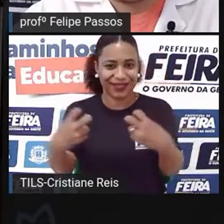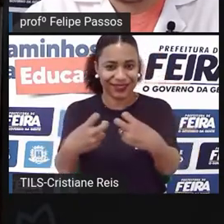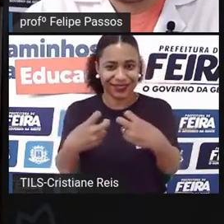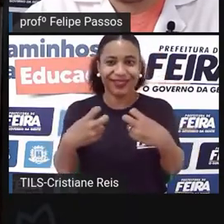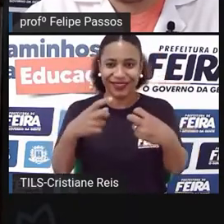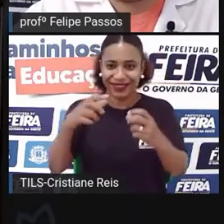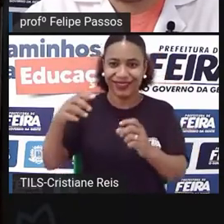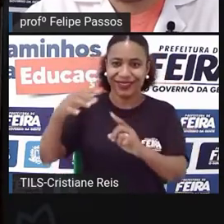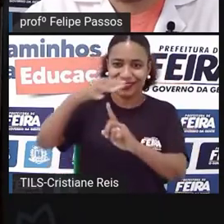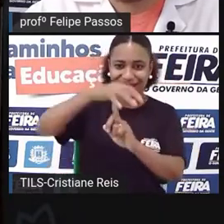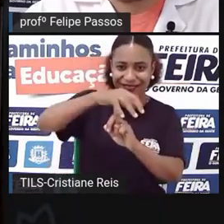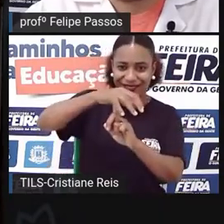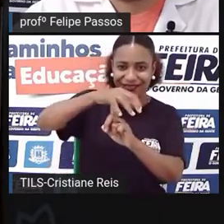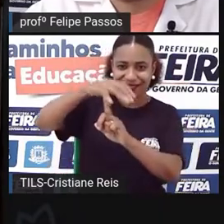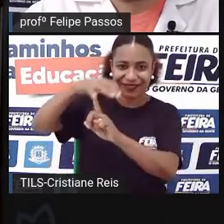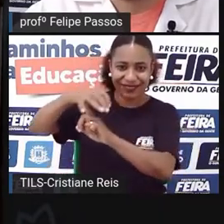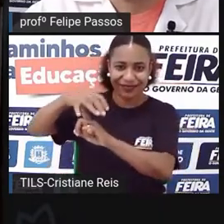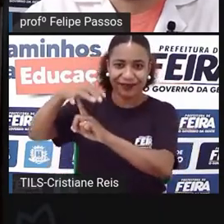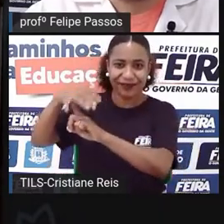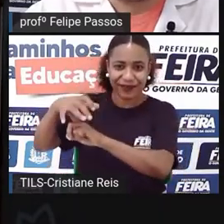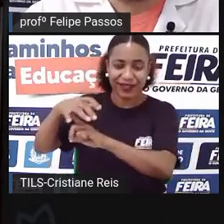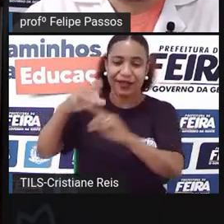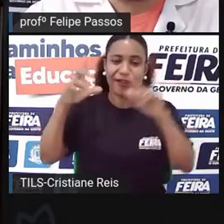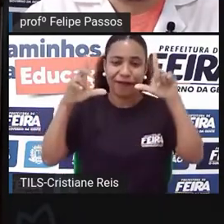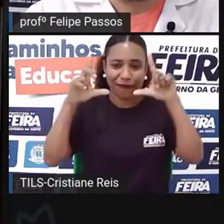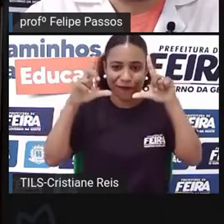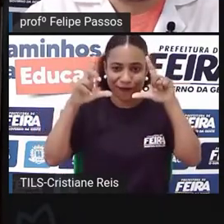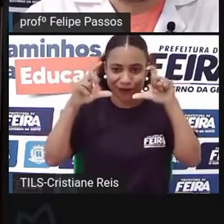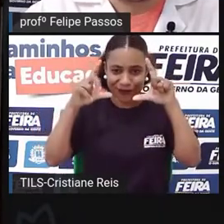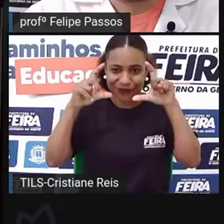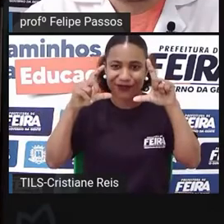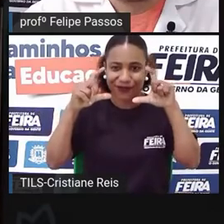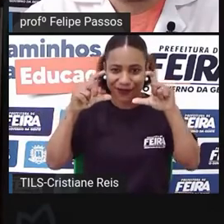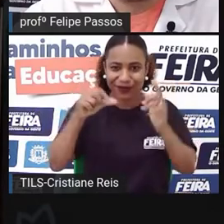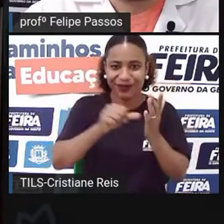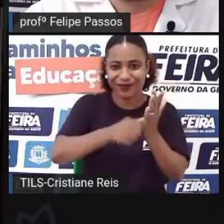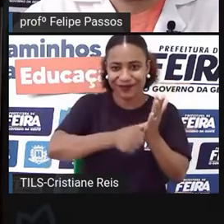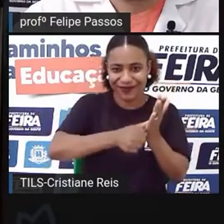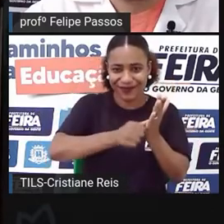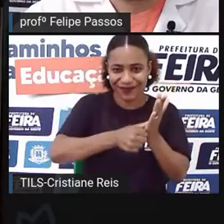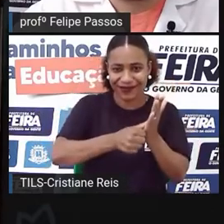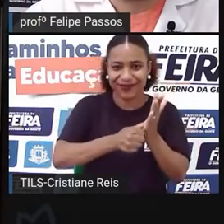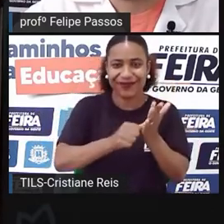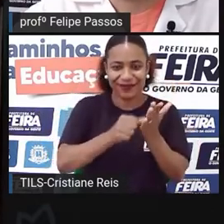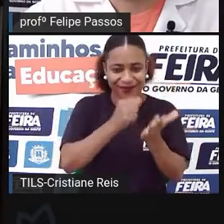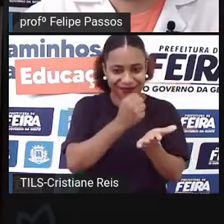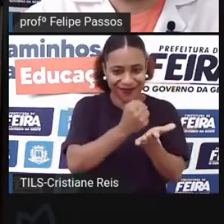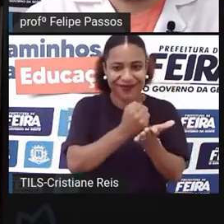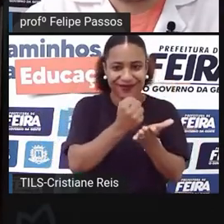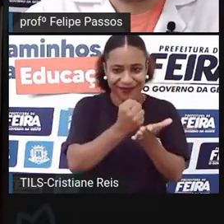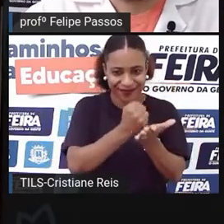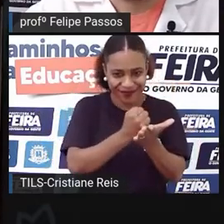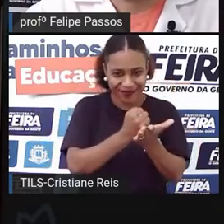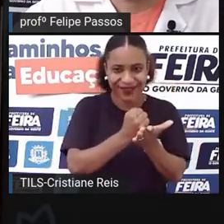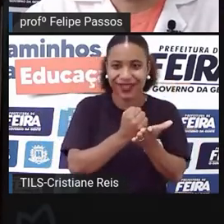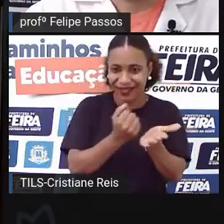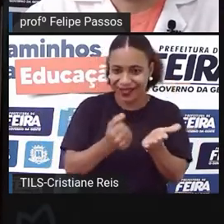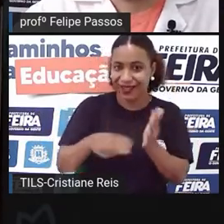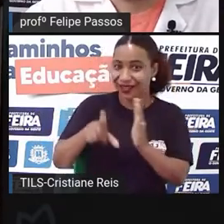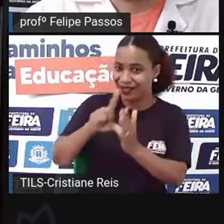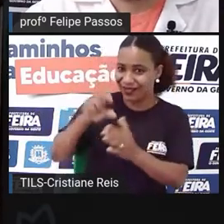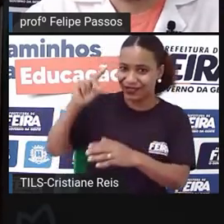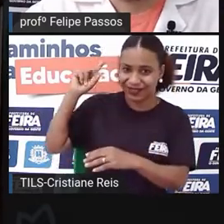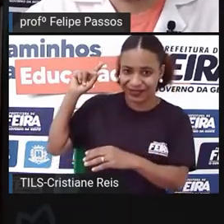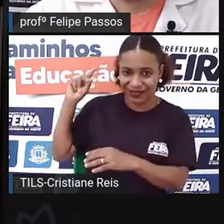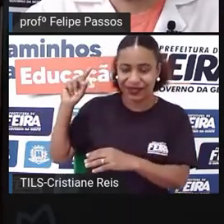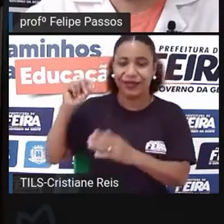faziam fotos tanto para documentos que hoje você faz no próprio local que você vai fazer o documento. Então, se você vai tirar uma